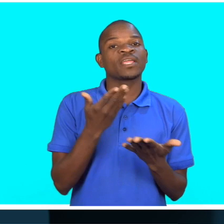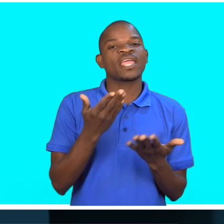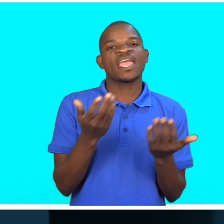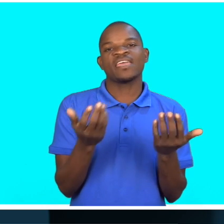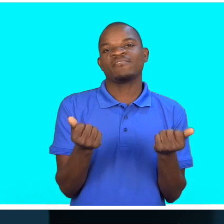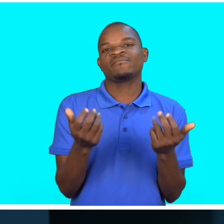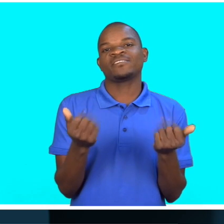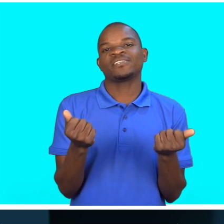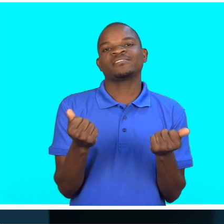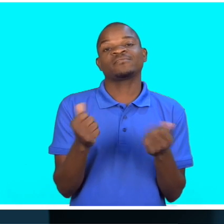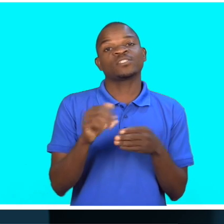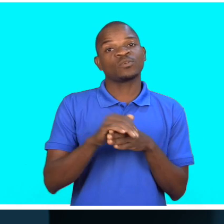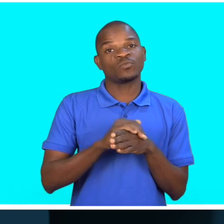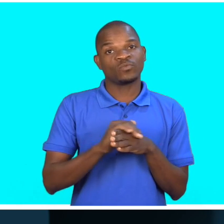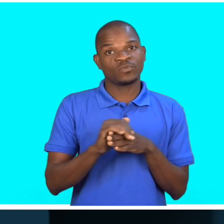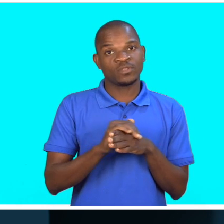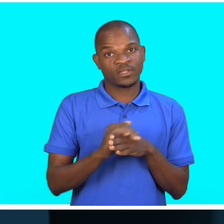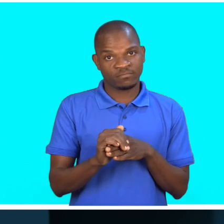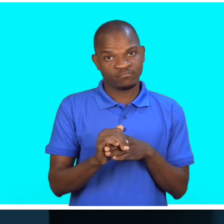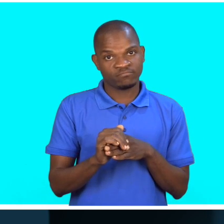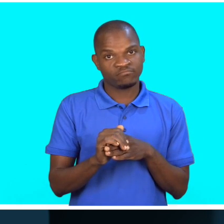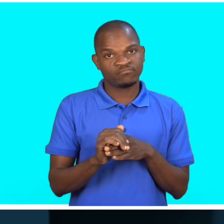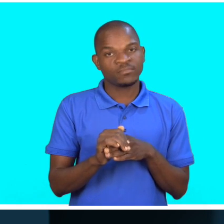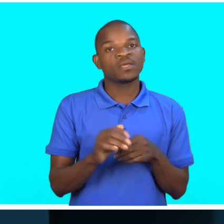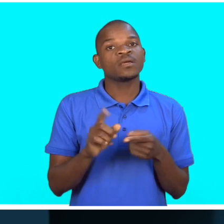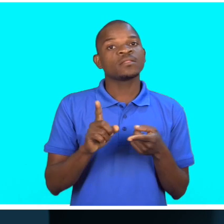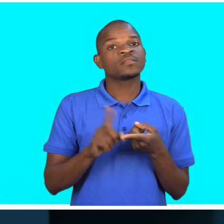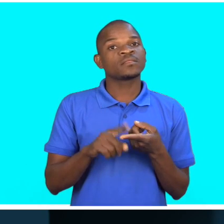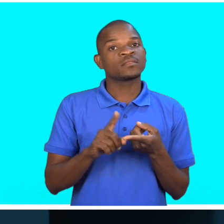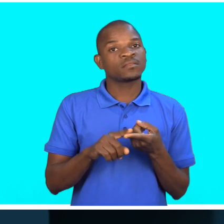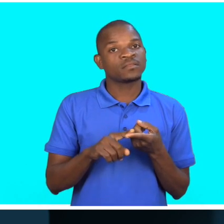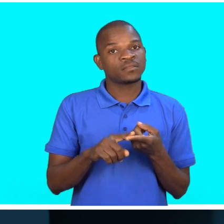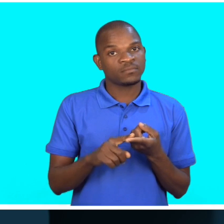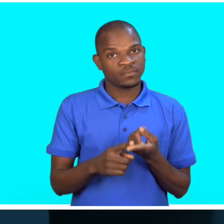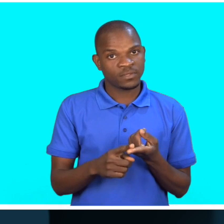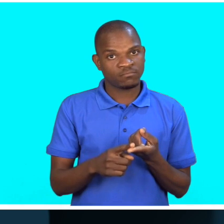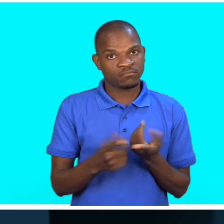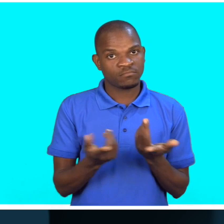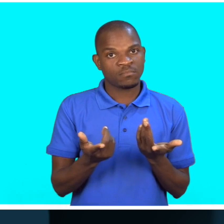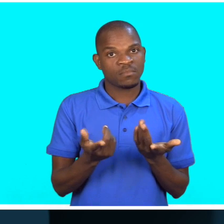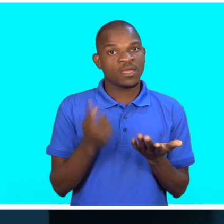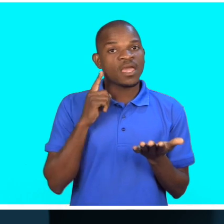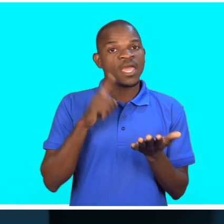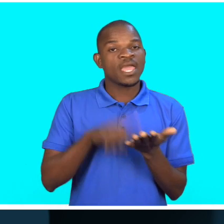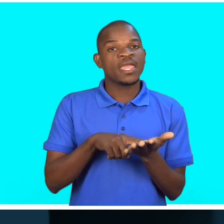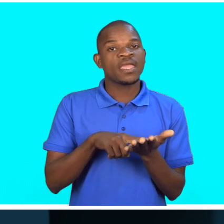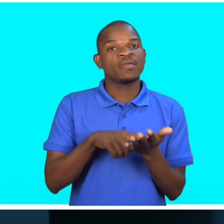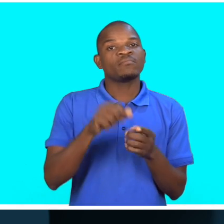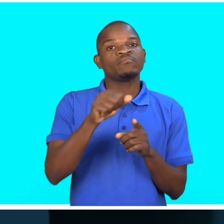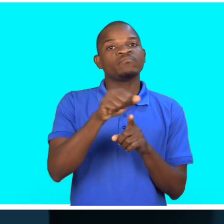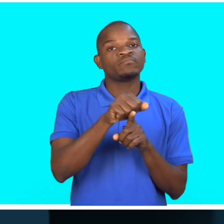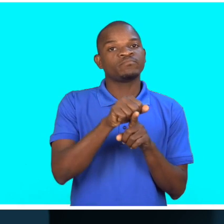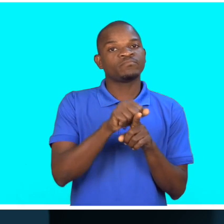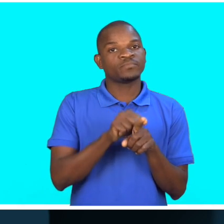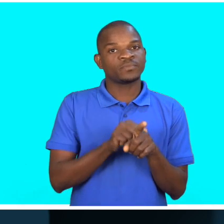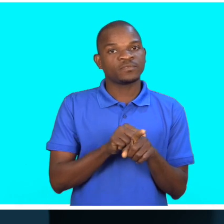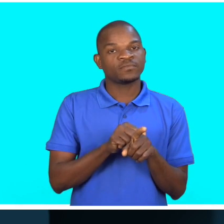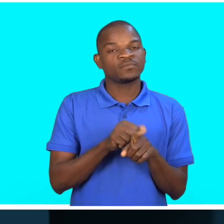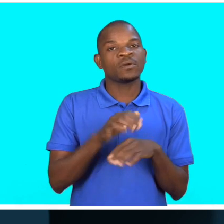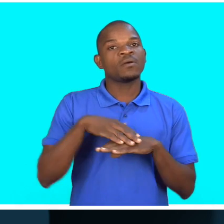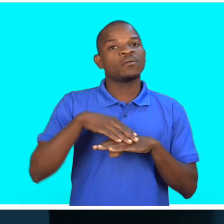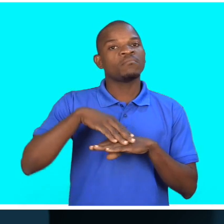É fácil a sua utilização e não só. É o preservativo